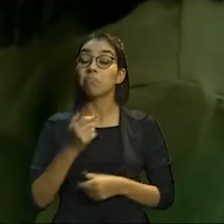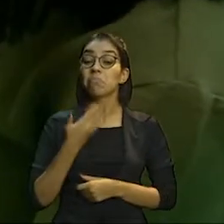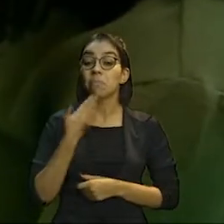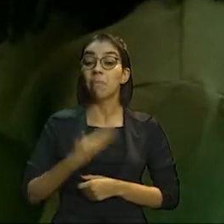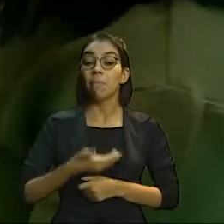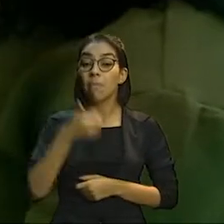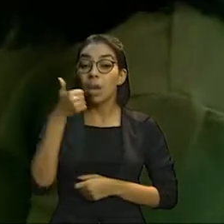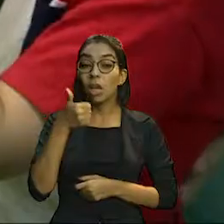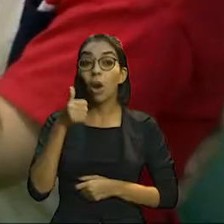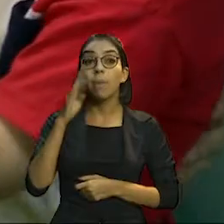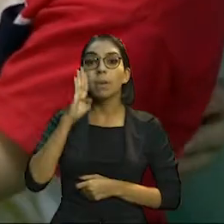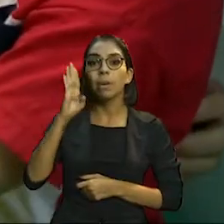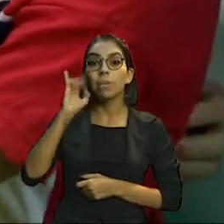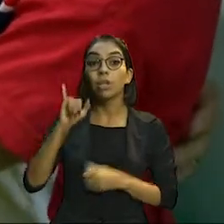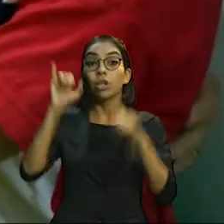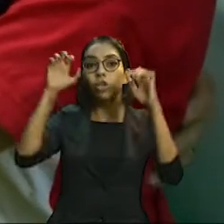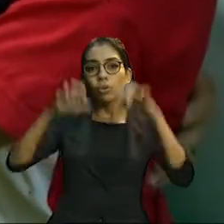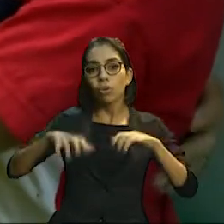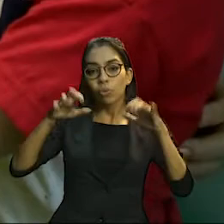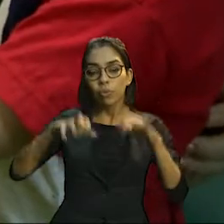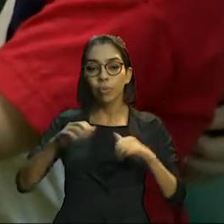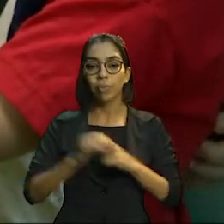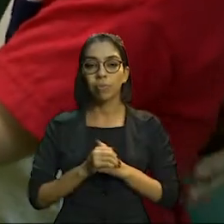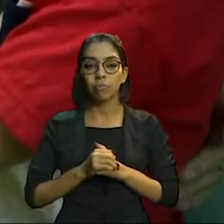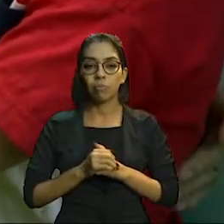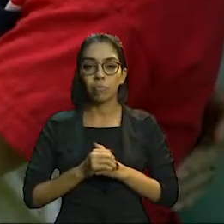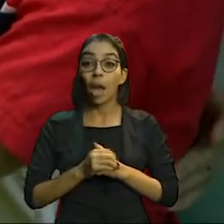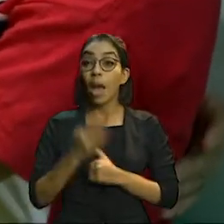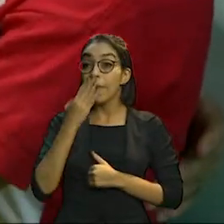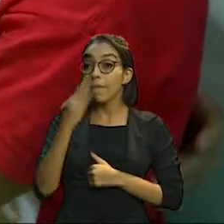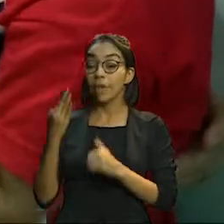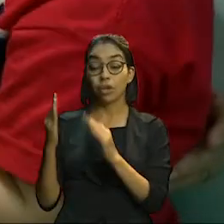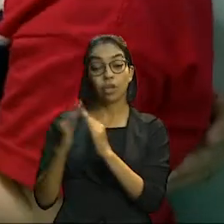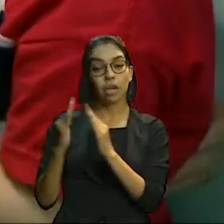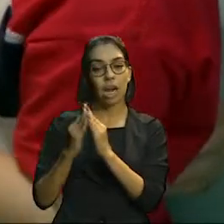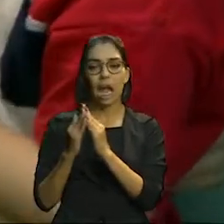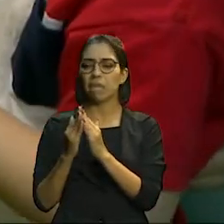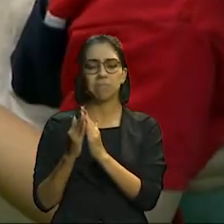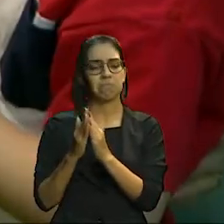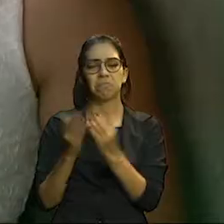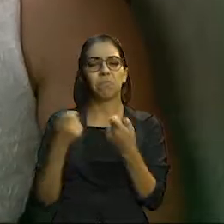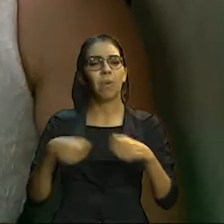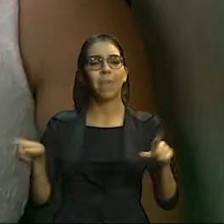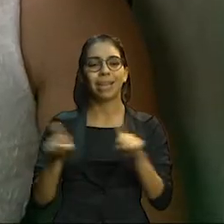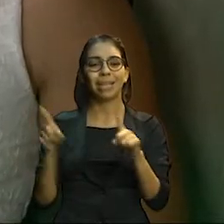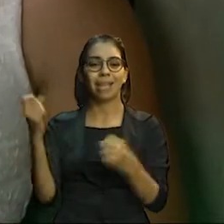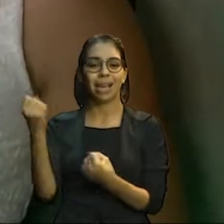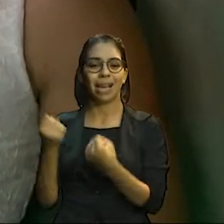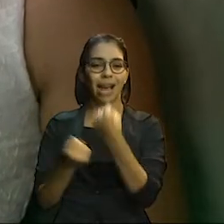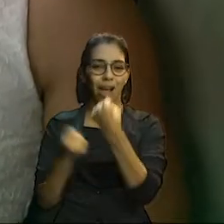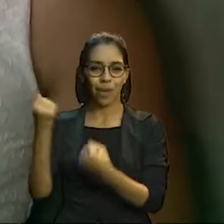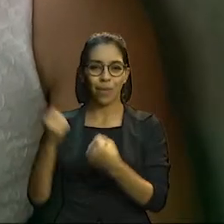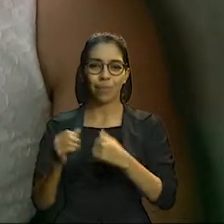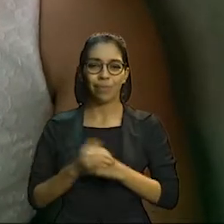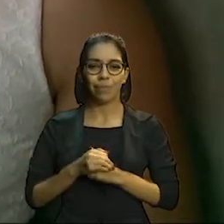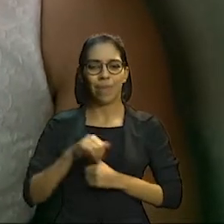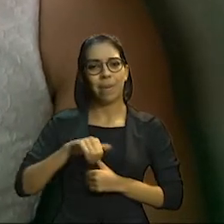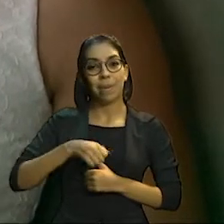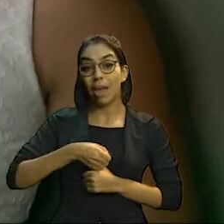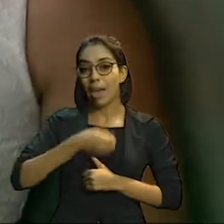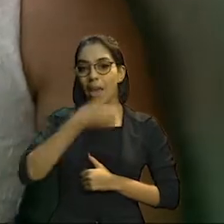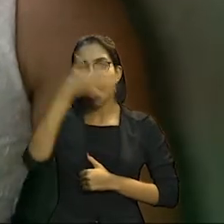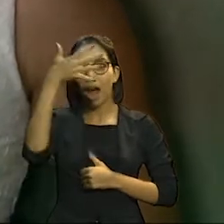principalmente quando está chovendo. Vem próximo da minha casa, então não quero saber mais de carro nem de ônibus. Muito bom. É mais rápido, não tem